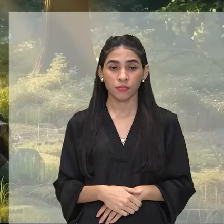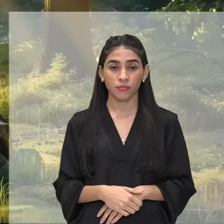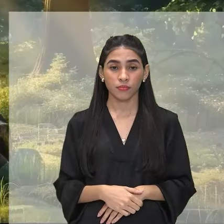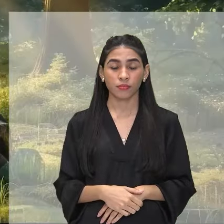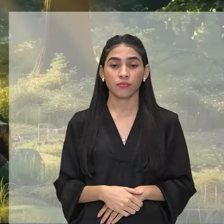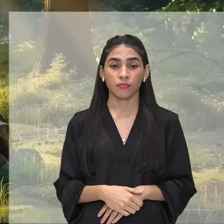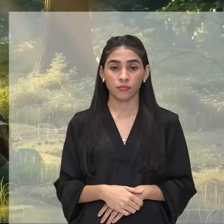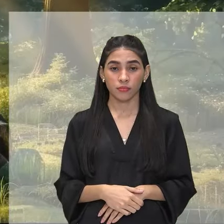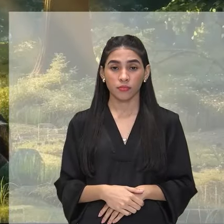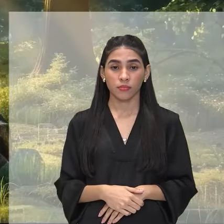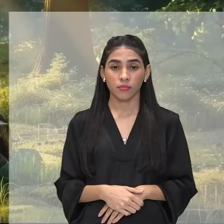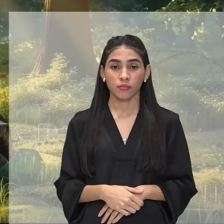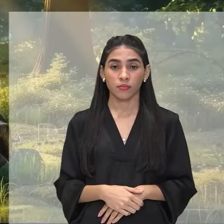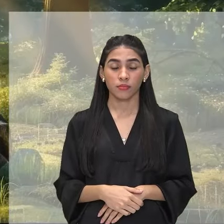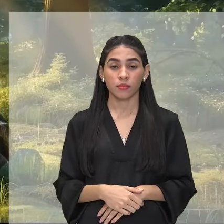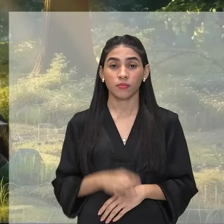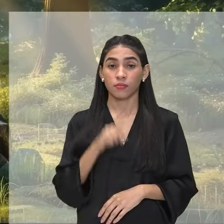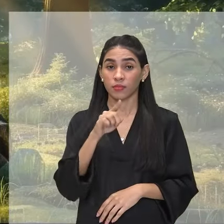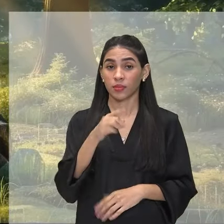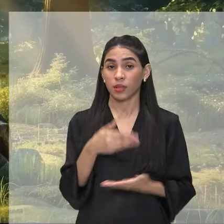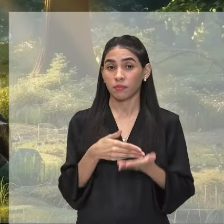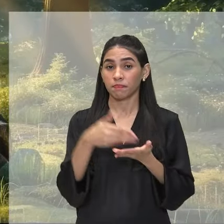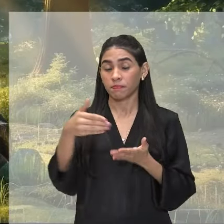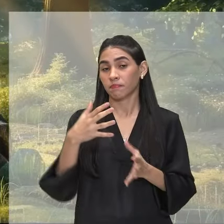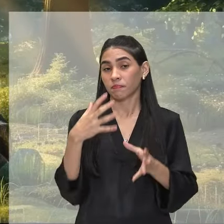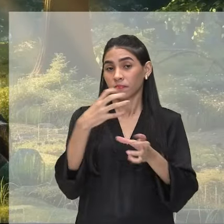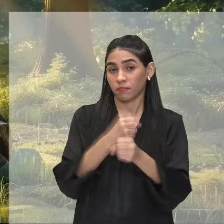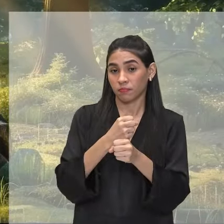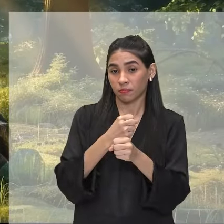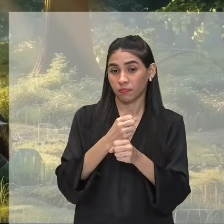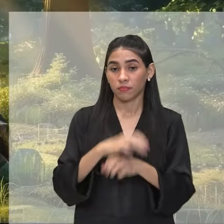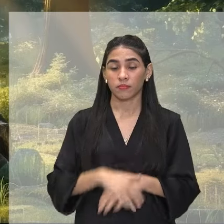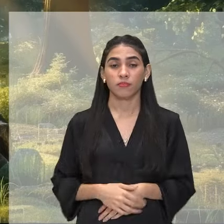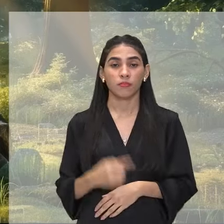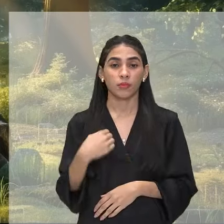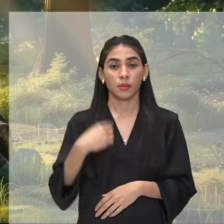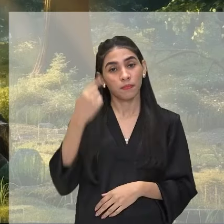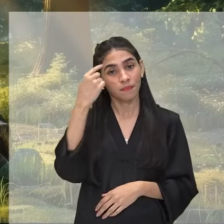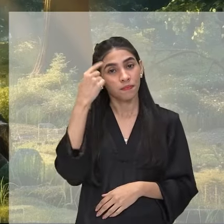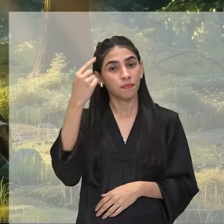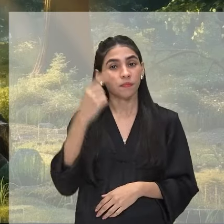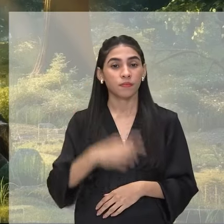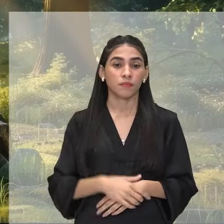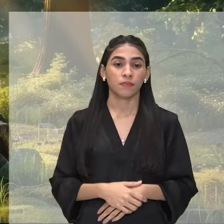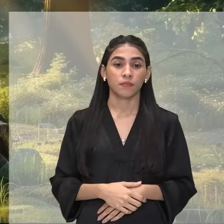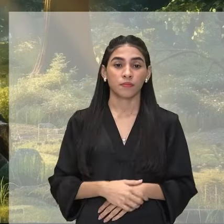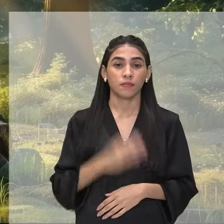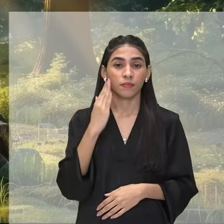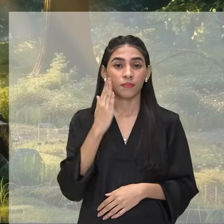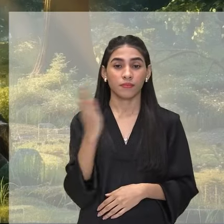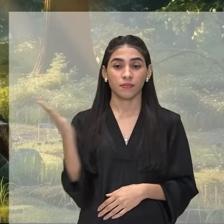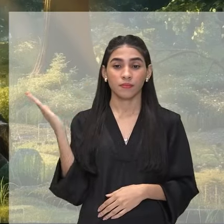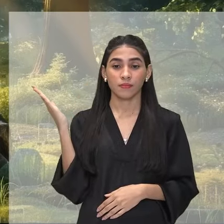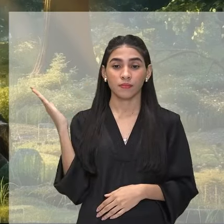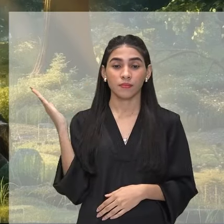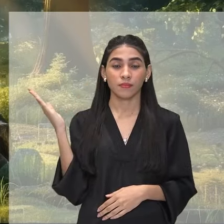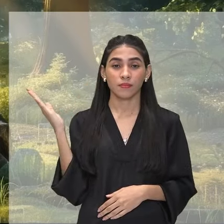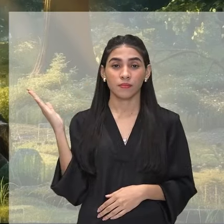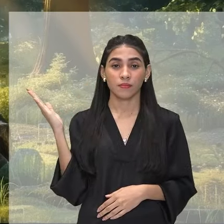Muito bem. Para resolvermos esse tipo de questão, nós temos que pensar o seguinte. Olha só essa balança aqui.